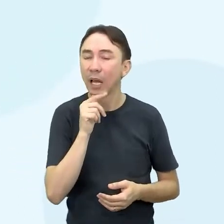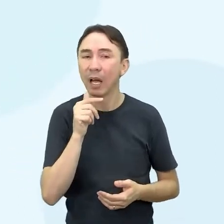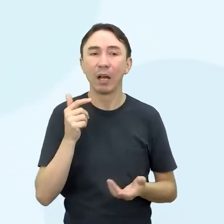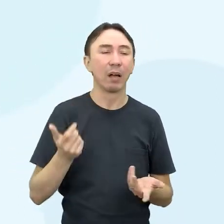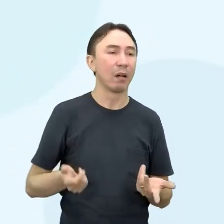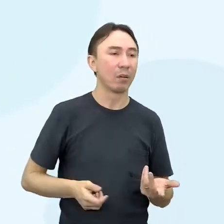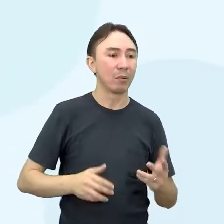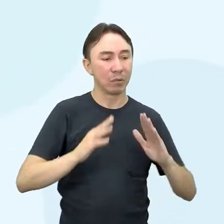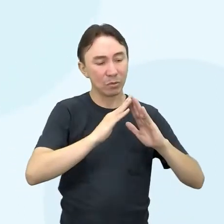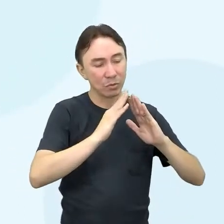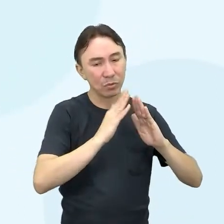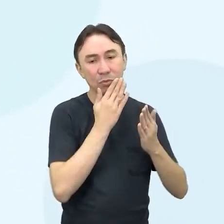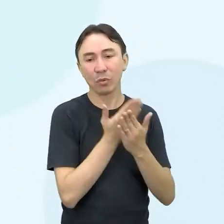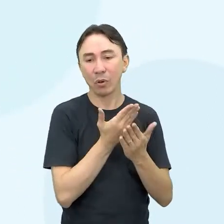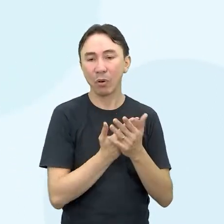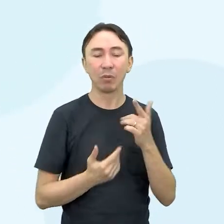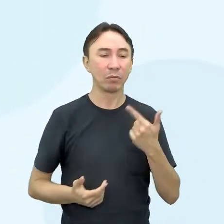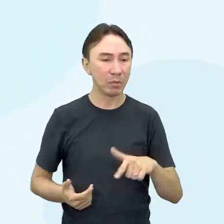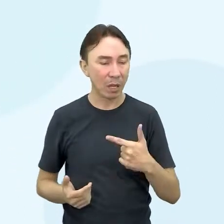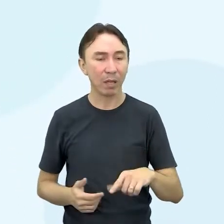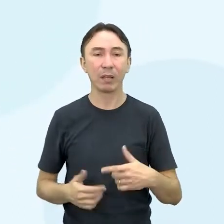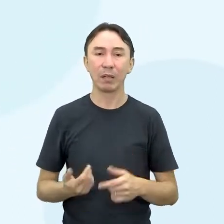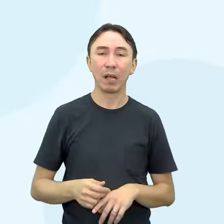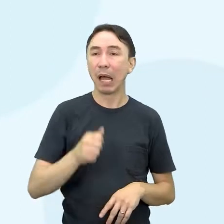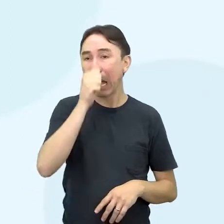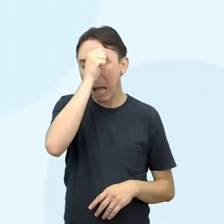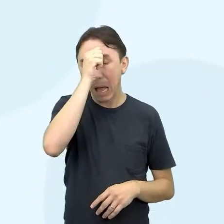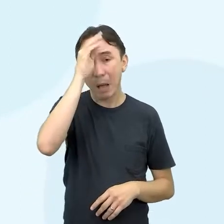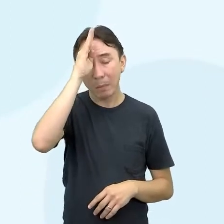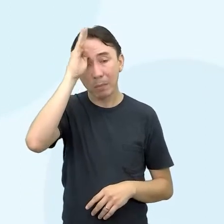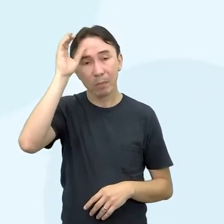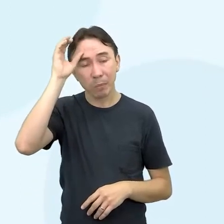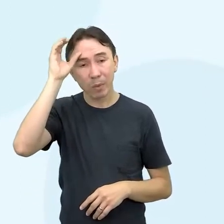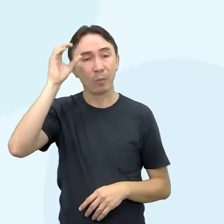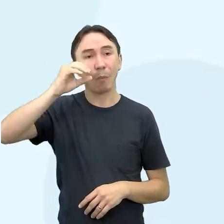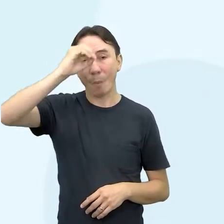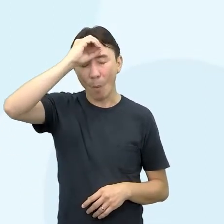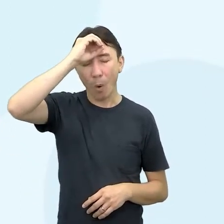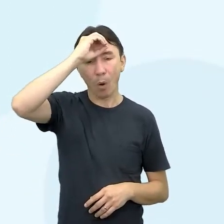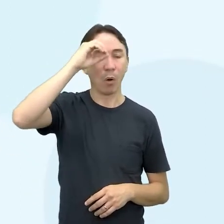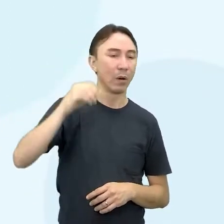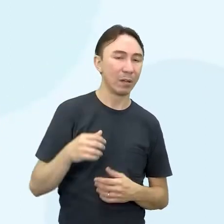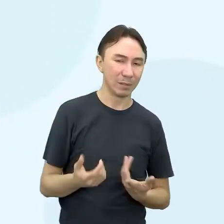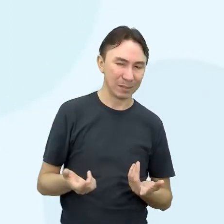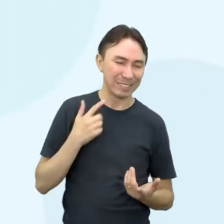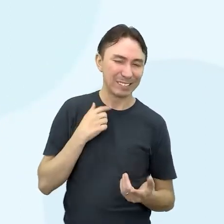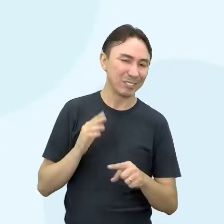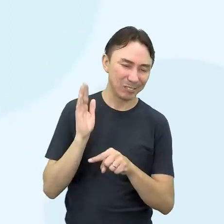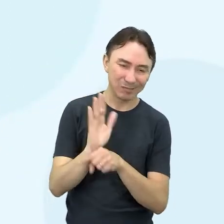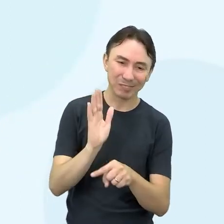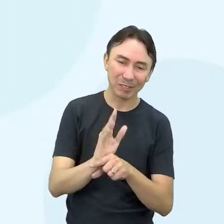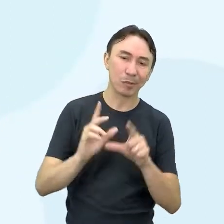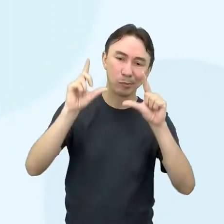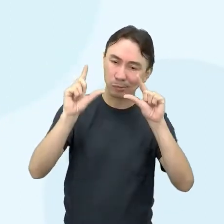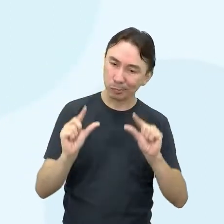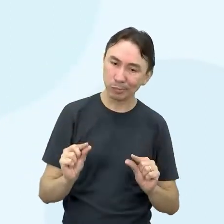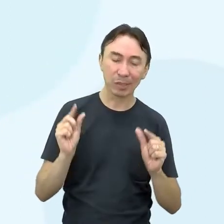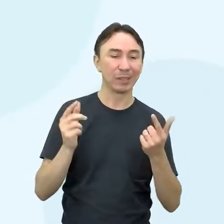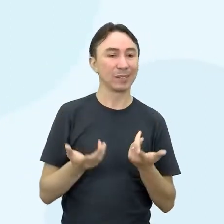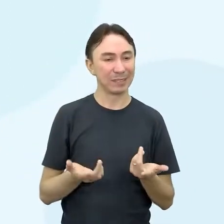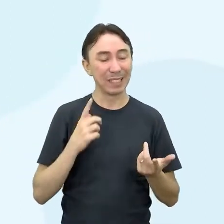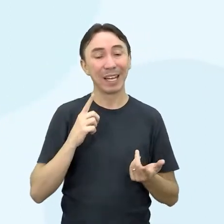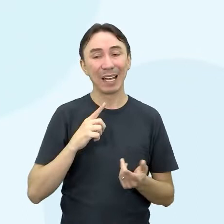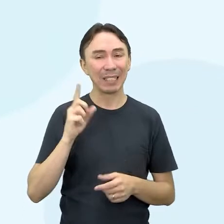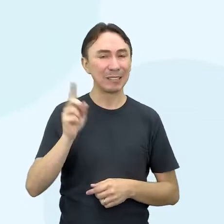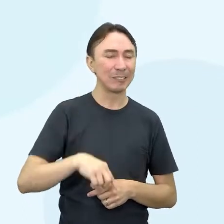na nossa comunidade. Várias coisas. Então a gente percebe que, como se trata de uma resposta a um problema